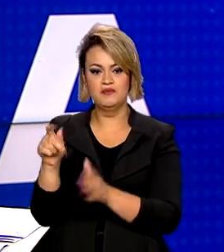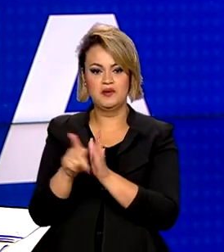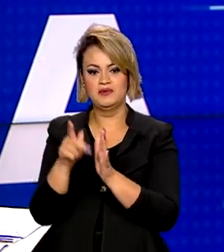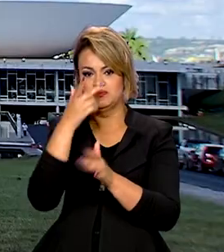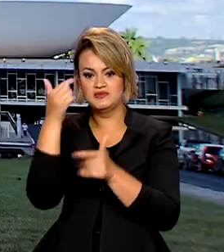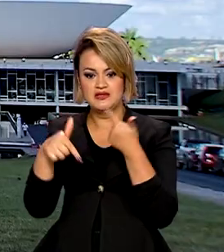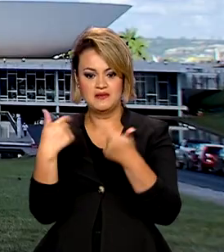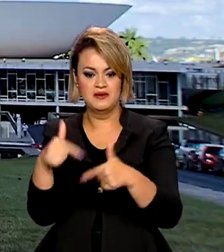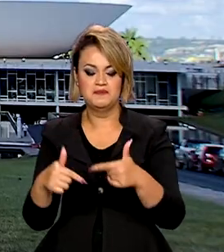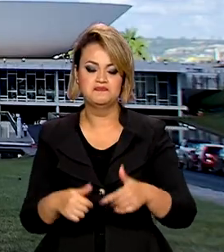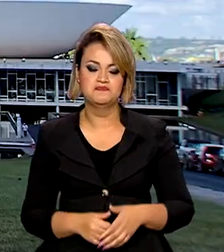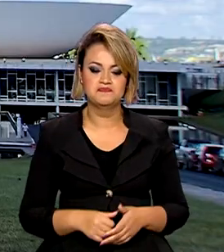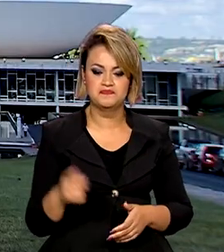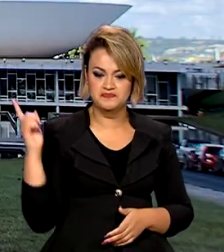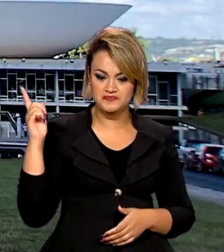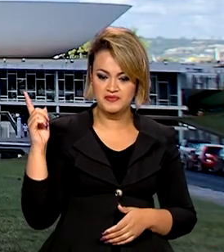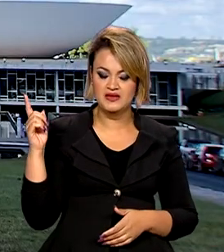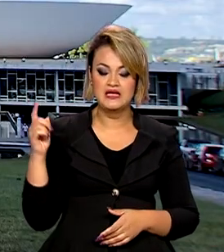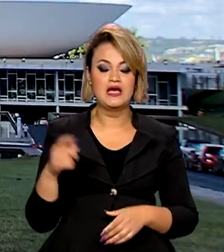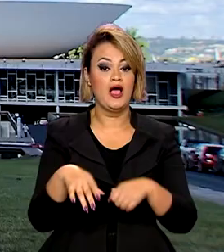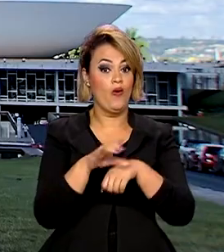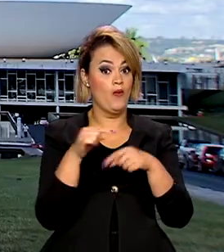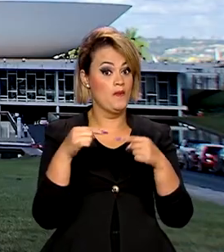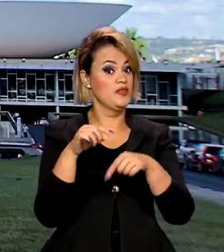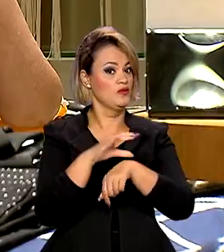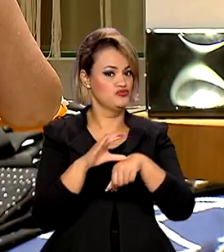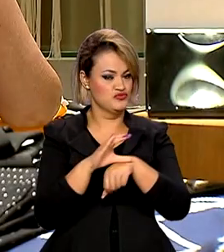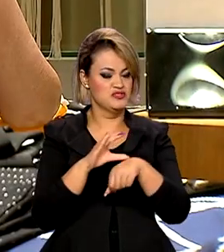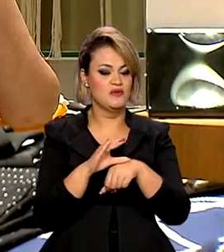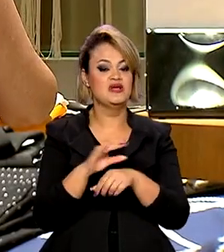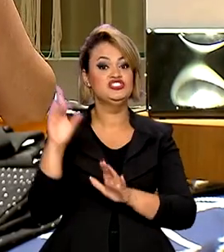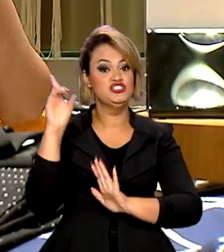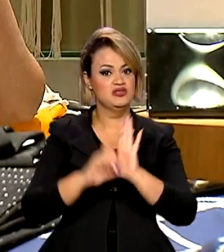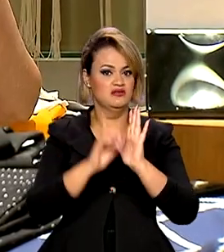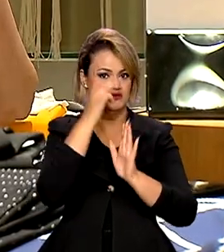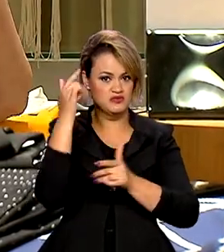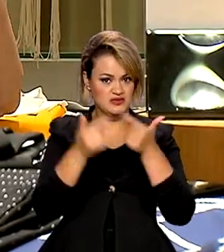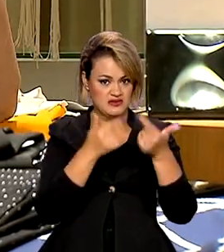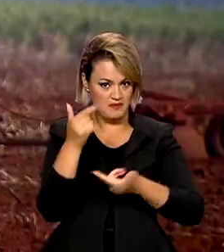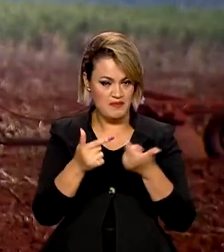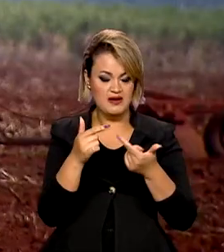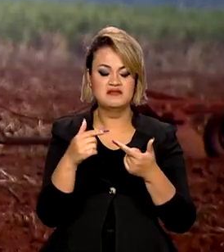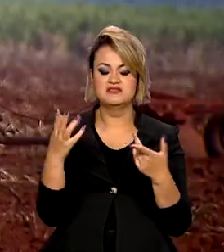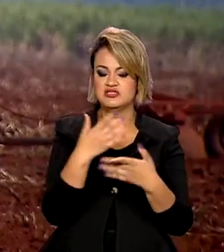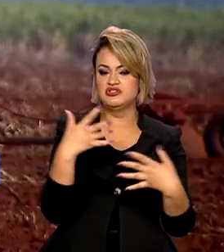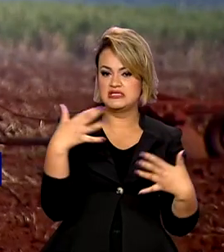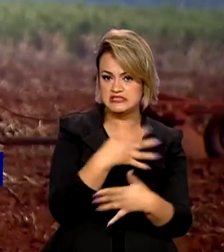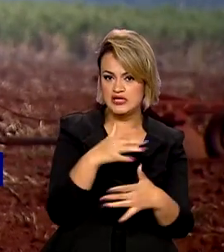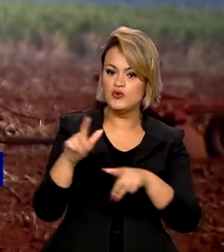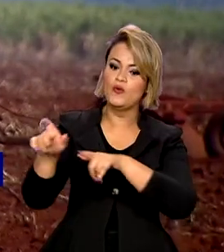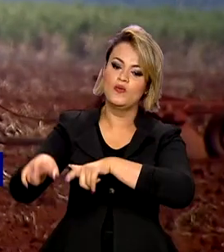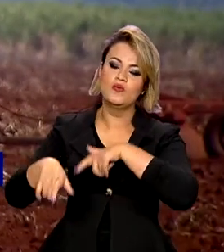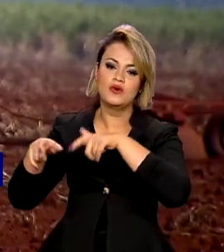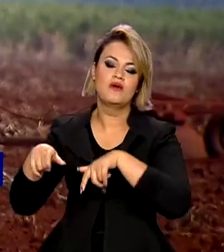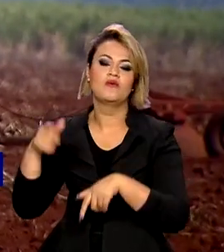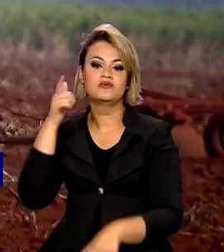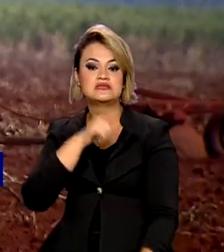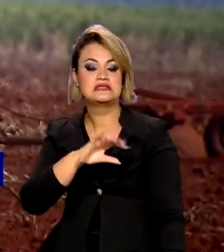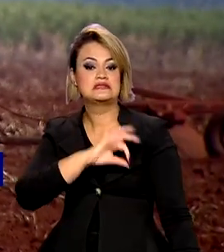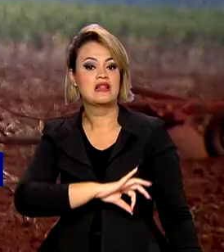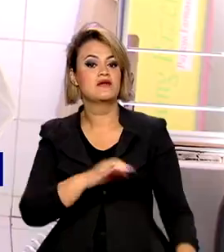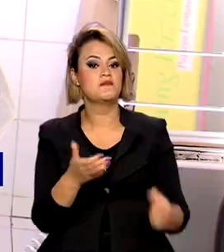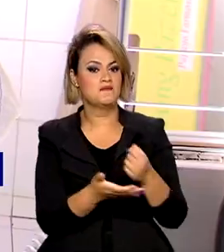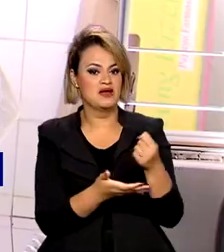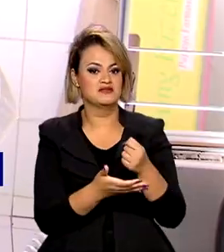trabalhador. Está na Constituição. É direito do trabalhador urbano e rural receber o salário mínimo,